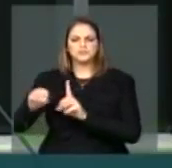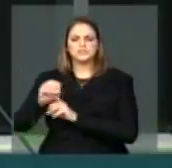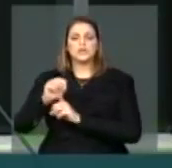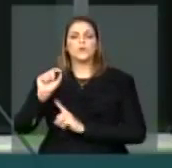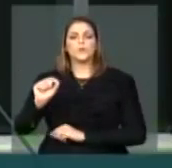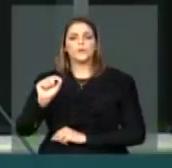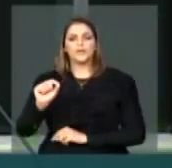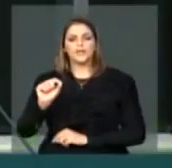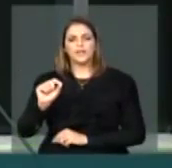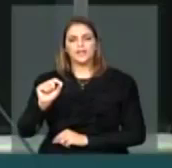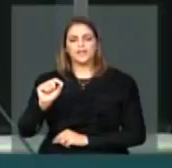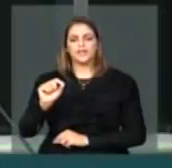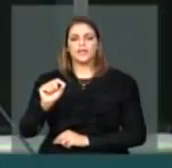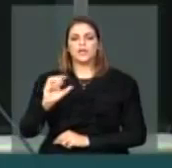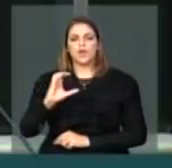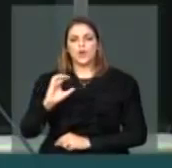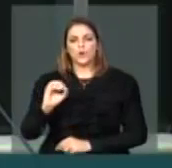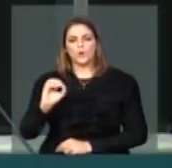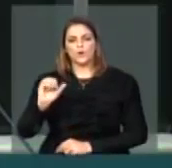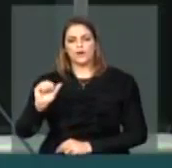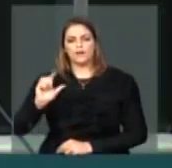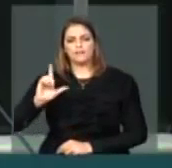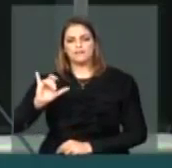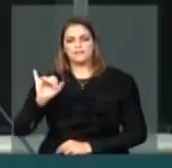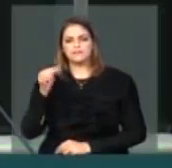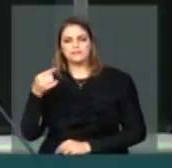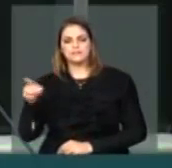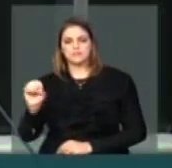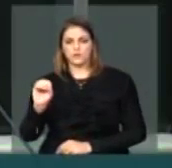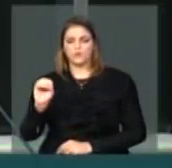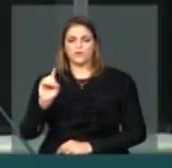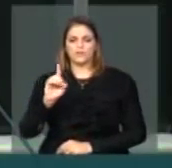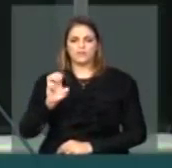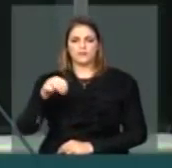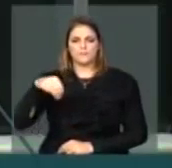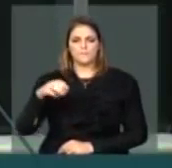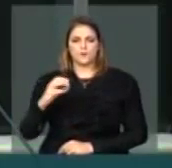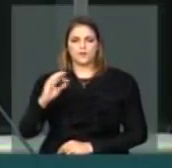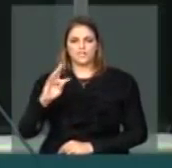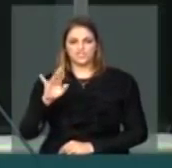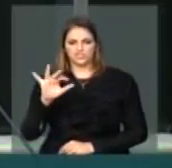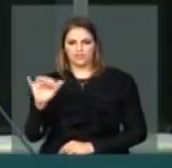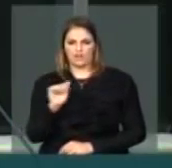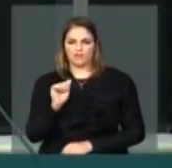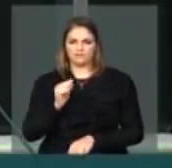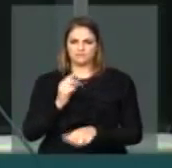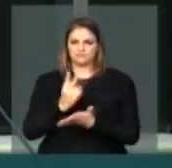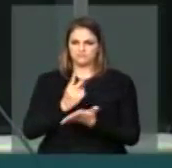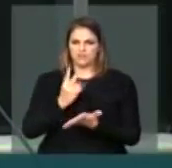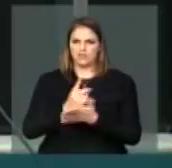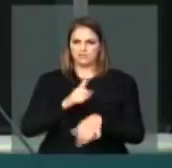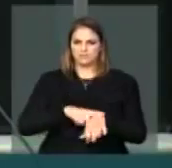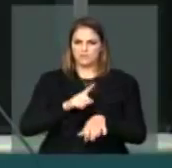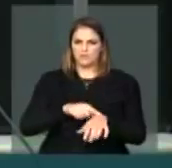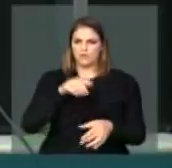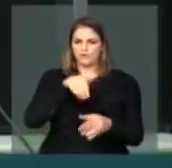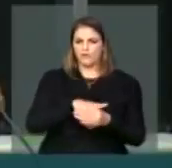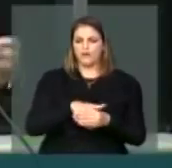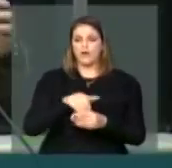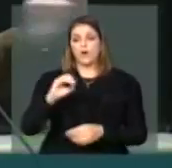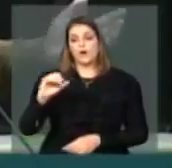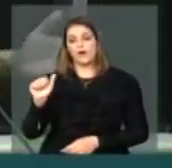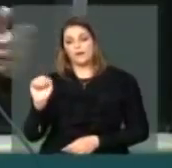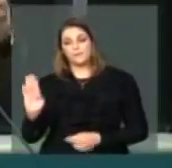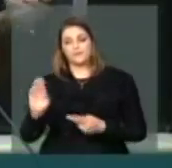popular de lei da coalizão democrática pela reforma política e eleições limpas, liderada pela OAB e CNBB,